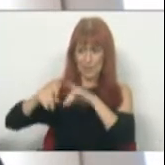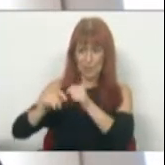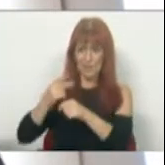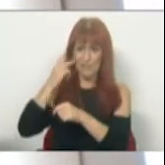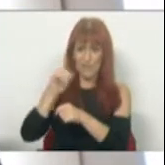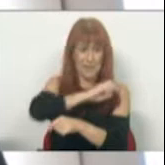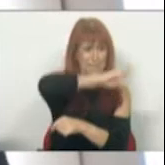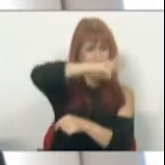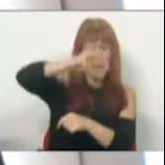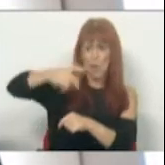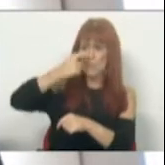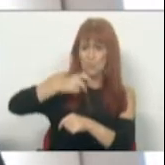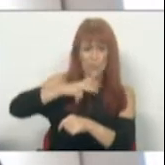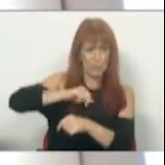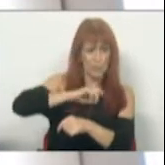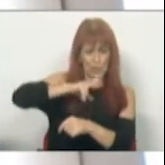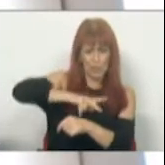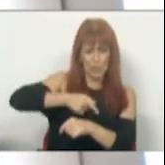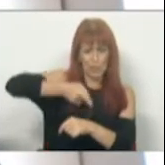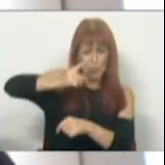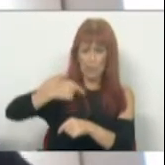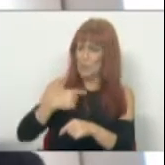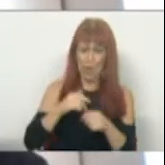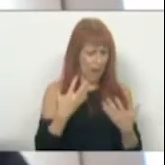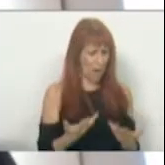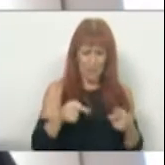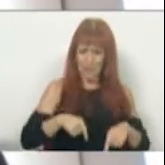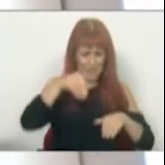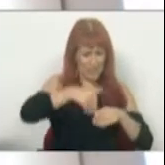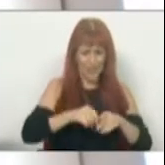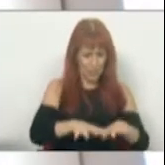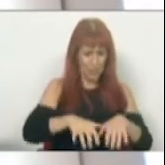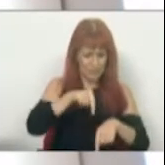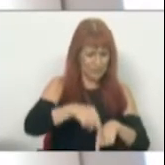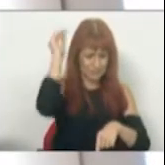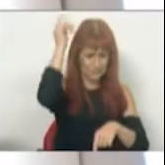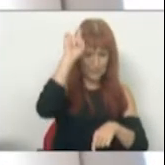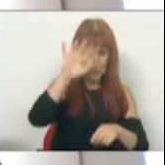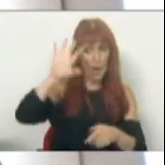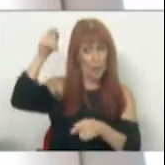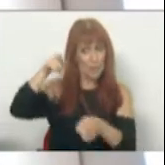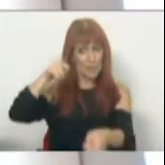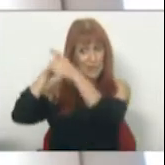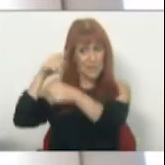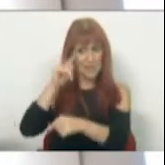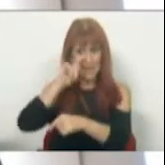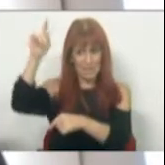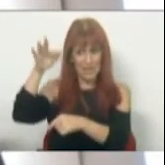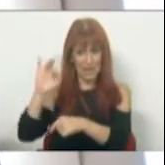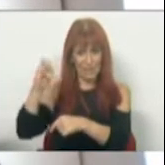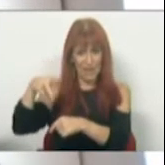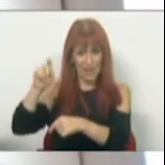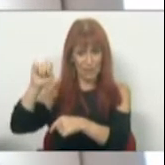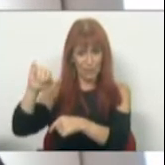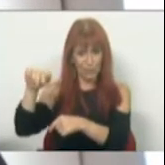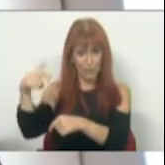vida de milhões de pessoas no nosso país não é a que está a decorrer dentro do hemiciclo, mas a que está a decorrer em Frankfurt, que